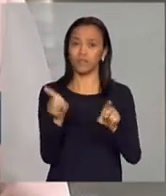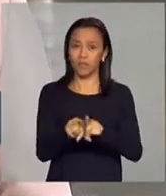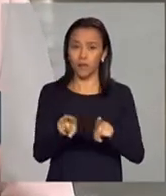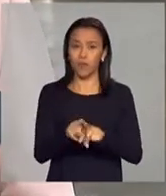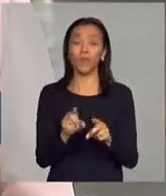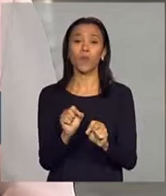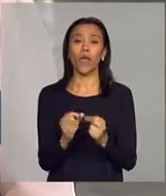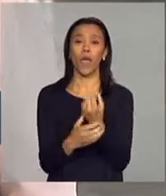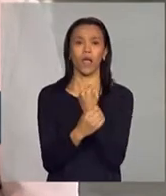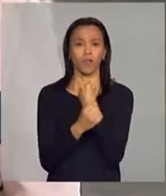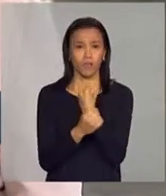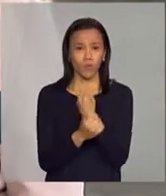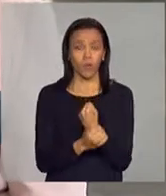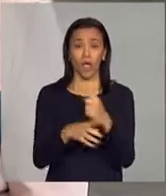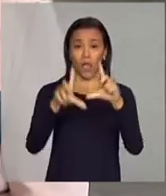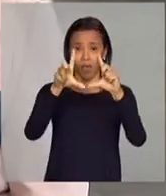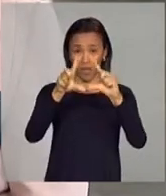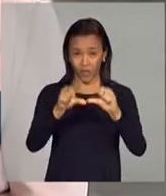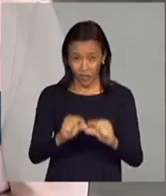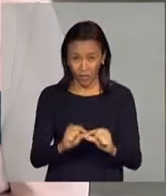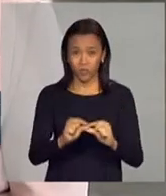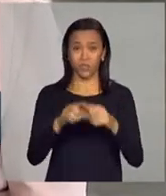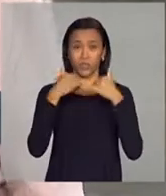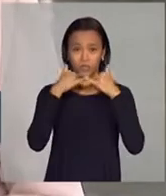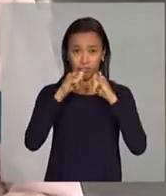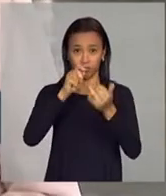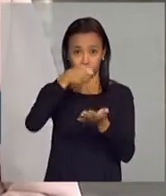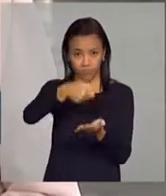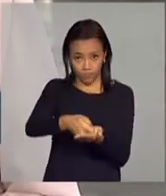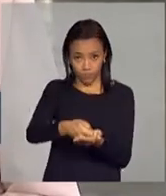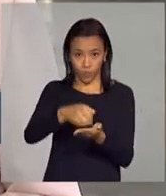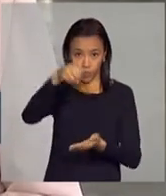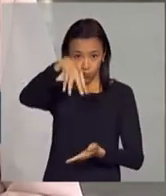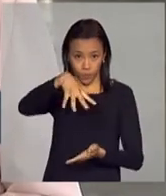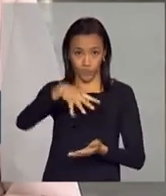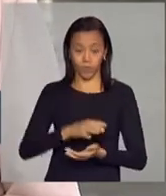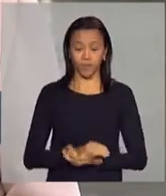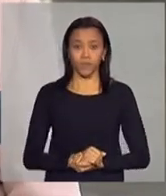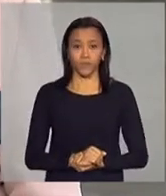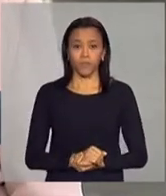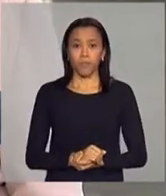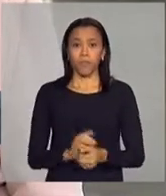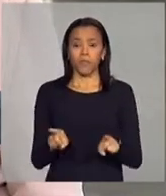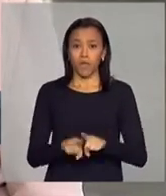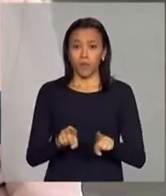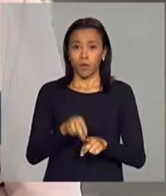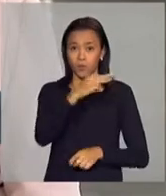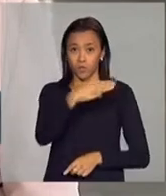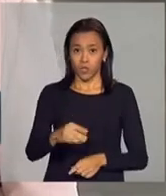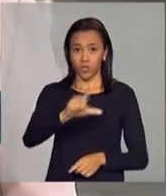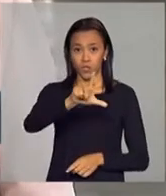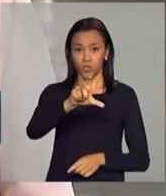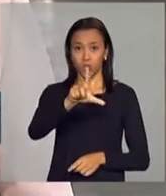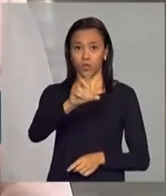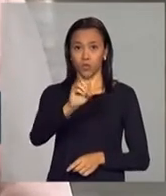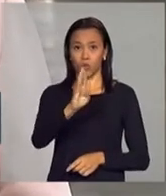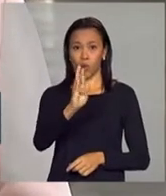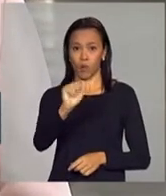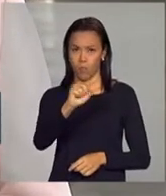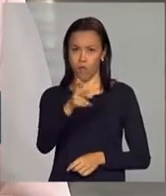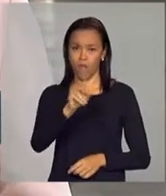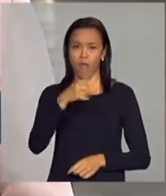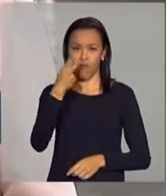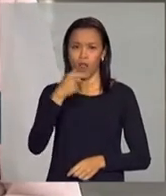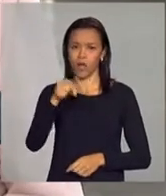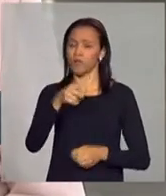portanto, a redução das tarifas da conta de luz. O ministro Lobão depois falará à imprensa sobre